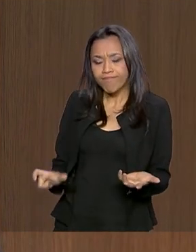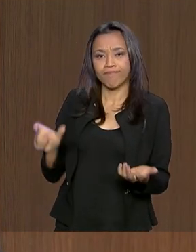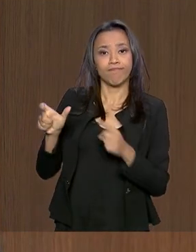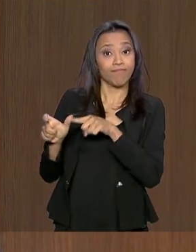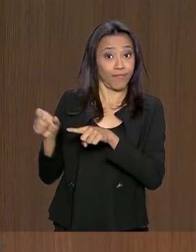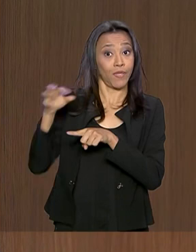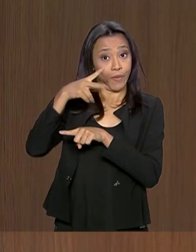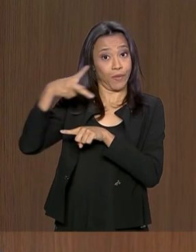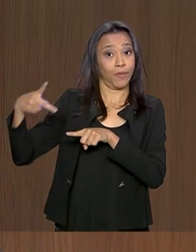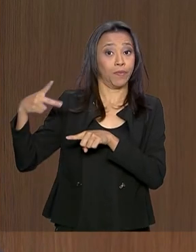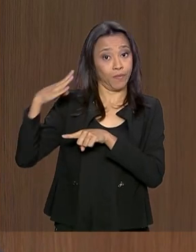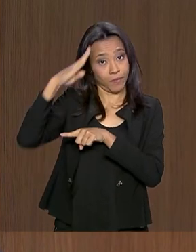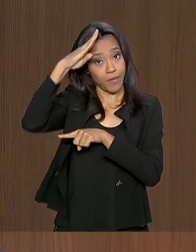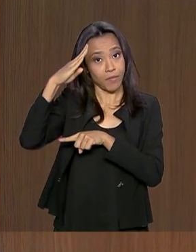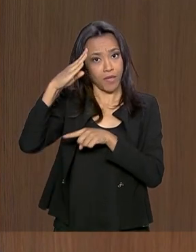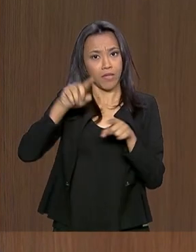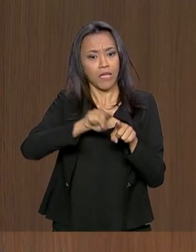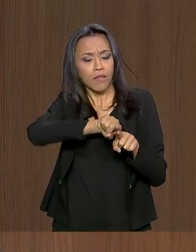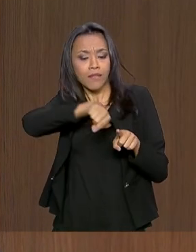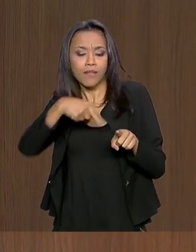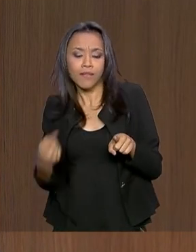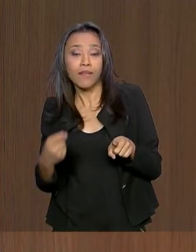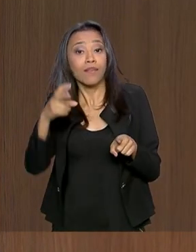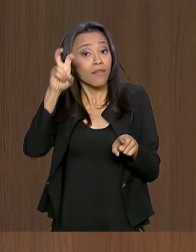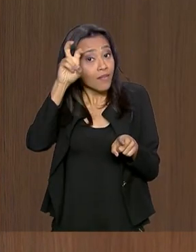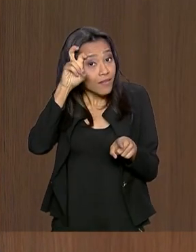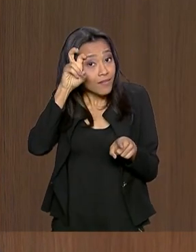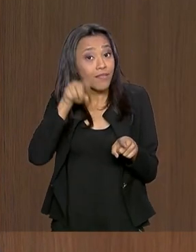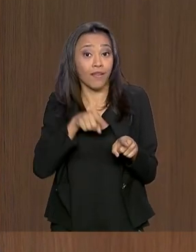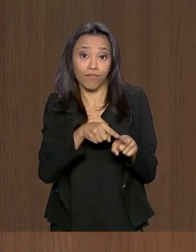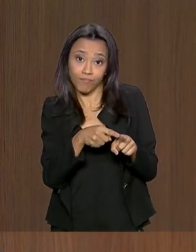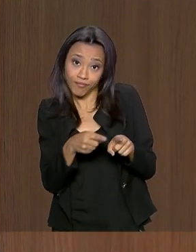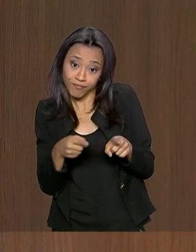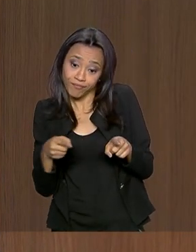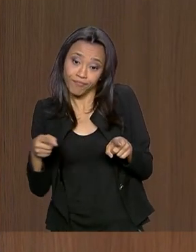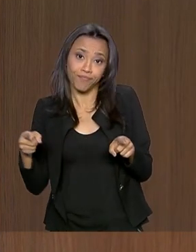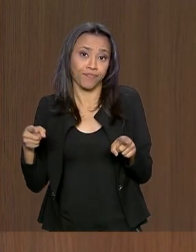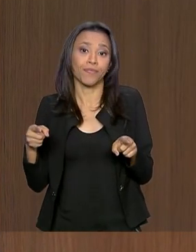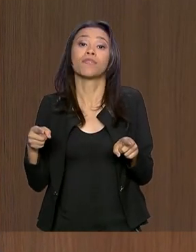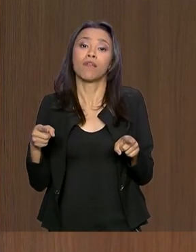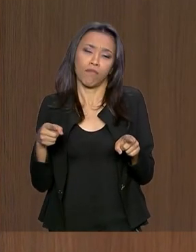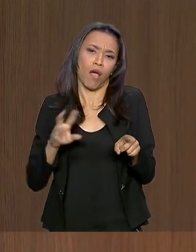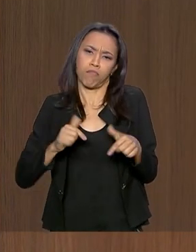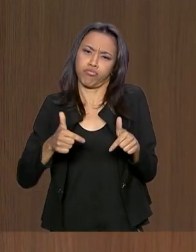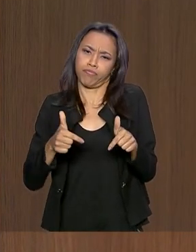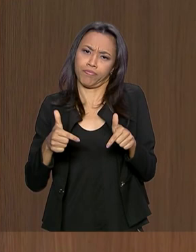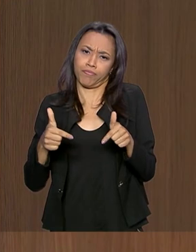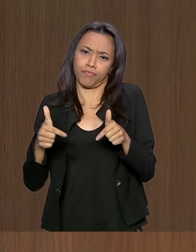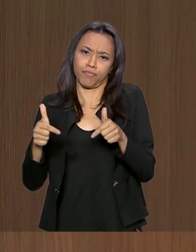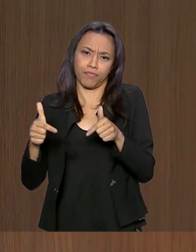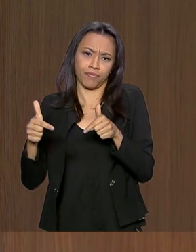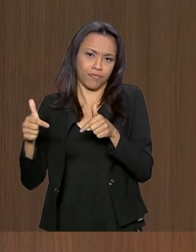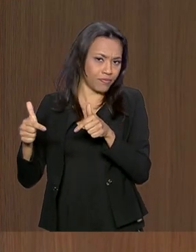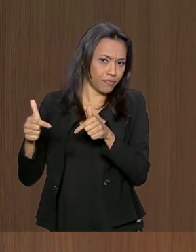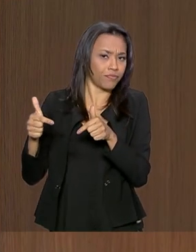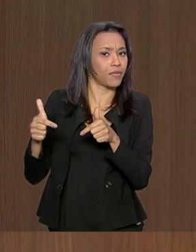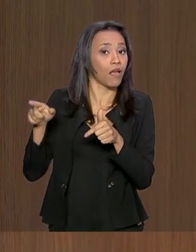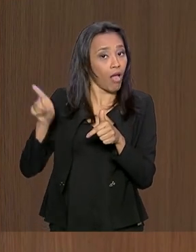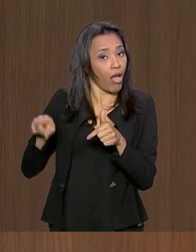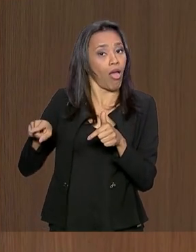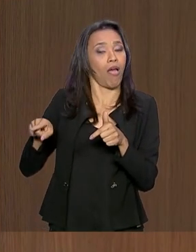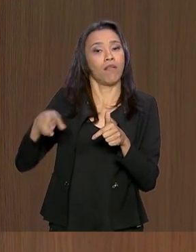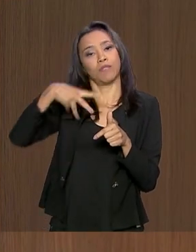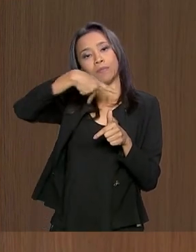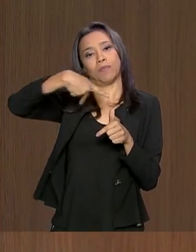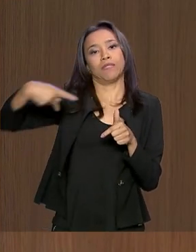partir de quinta-feira, estará novamente exercendo, se não na plenitude, mas estará exercendo o cargo de chefe do